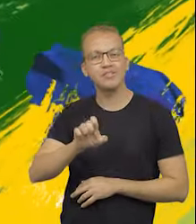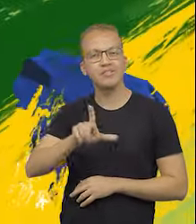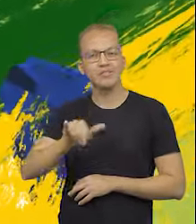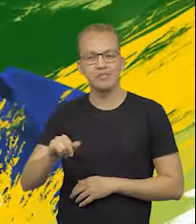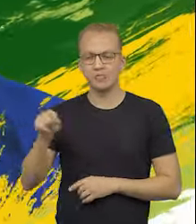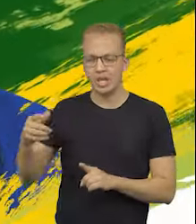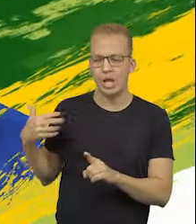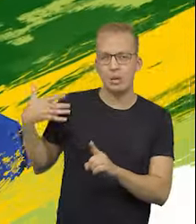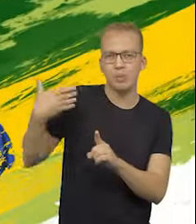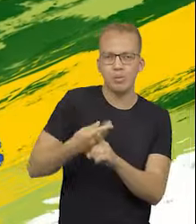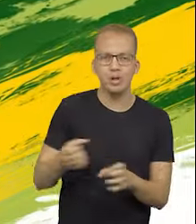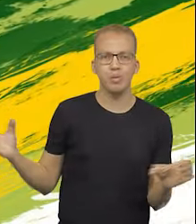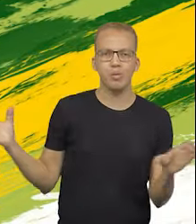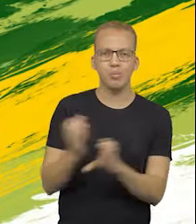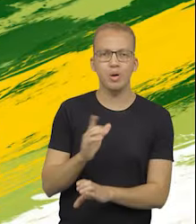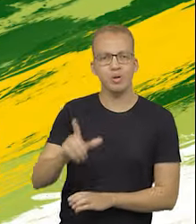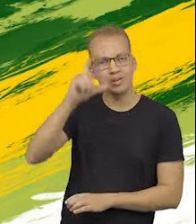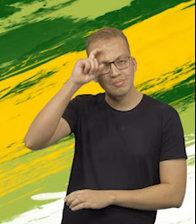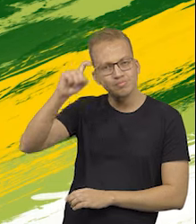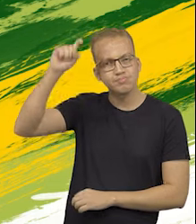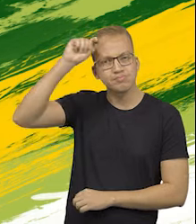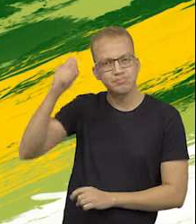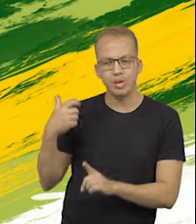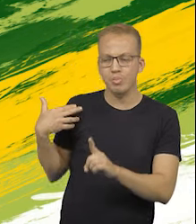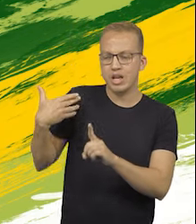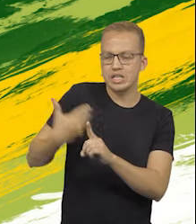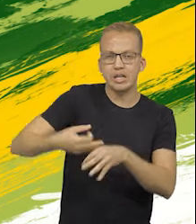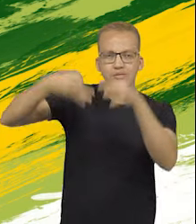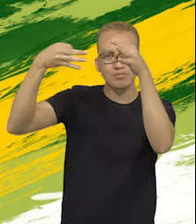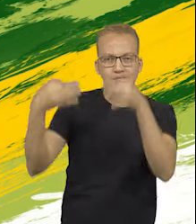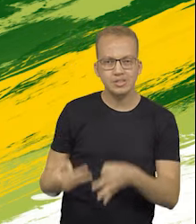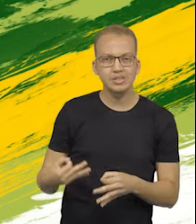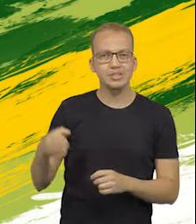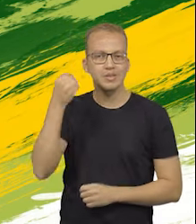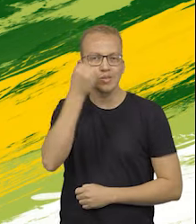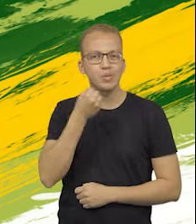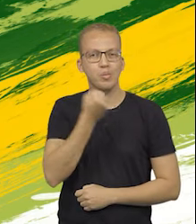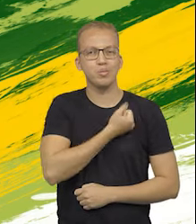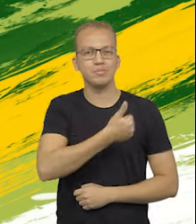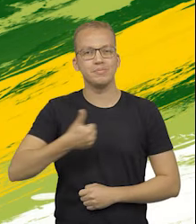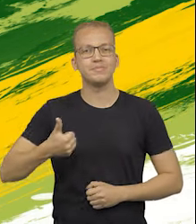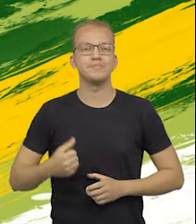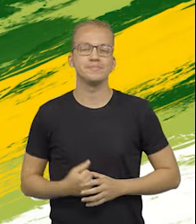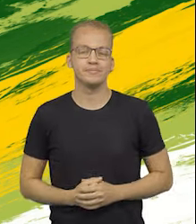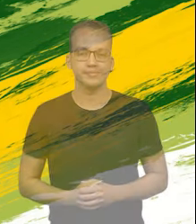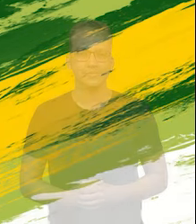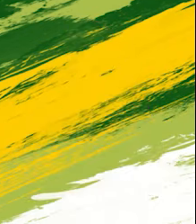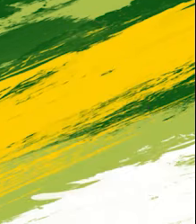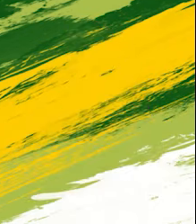Mais experiente e preparado. Laércio é ficha limpa. Senador 111. BRASIL CIDADE NO